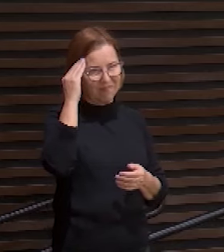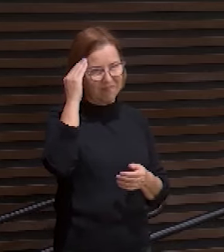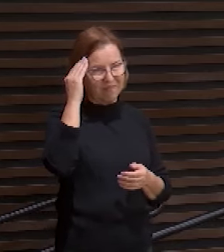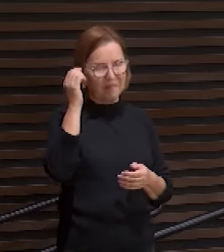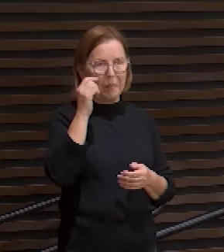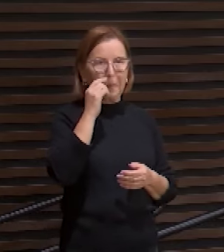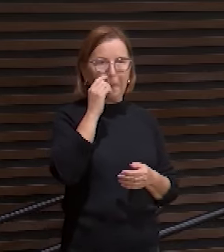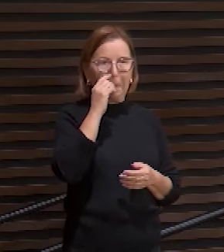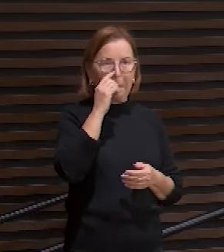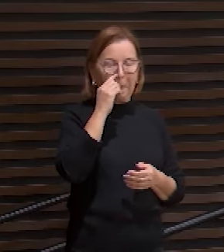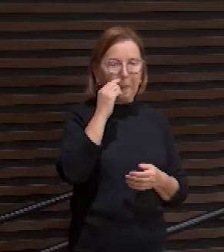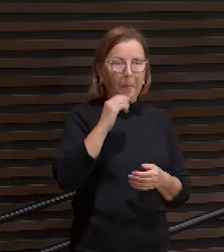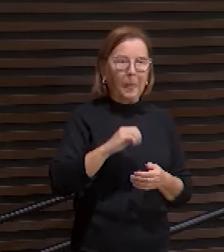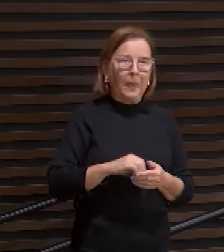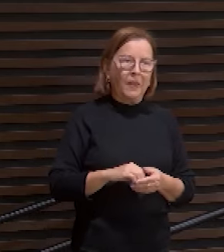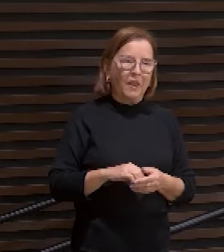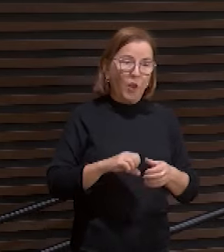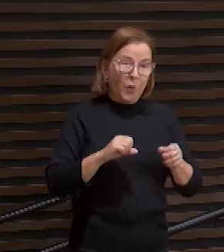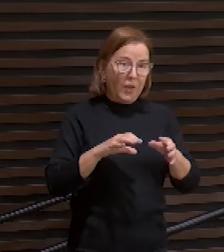pasmem